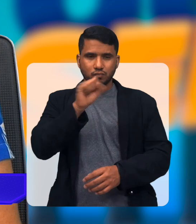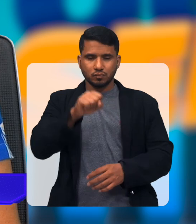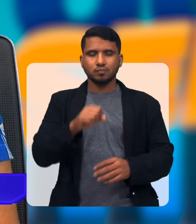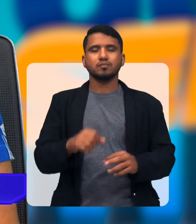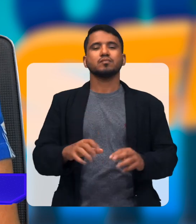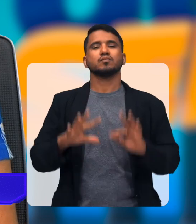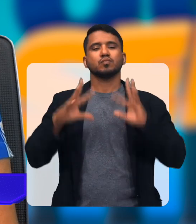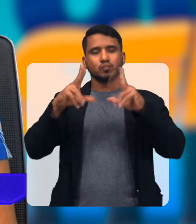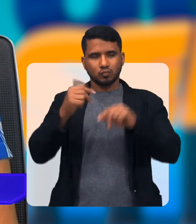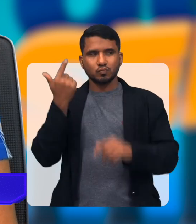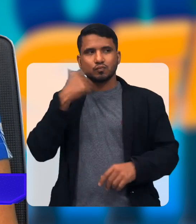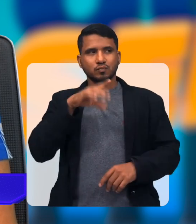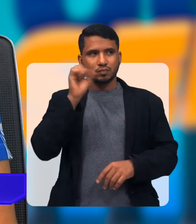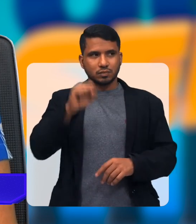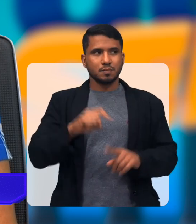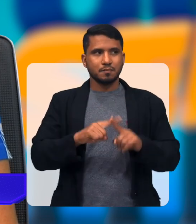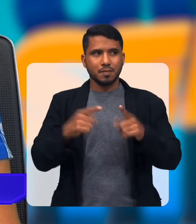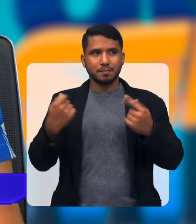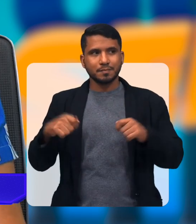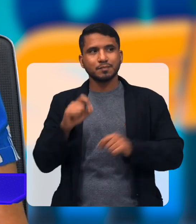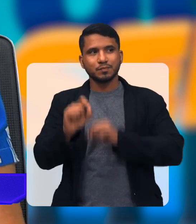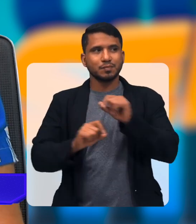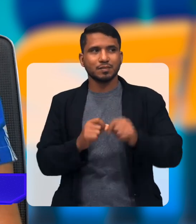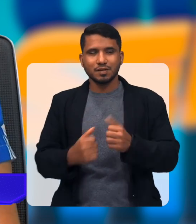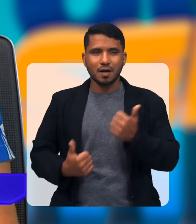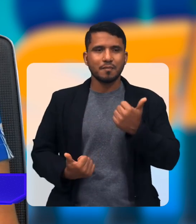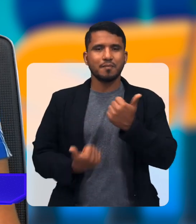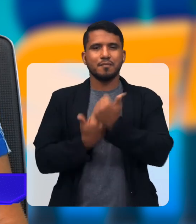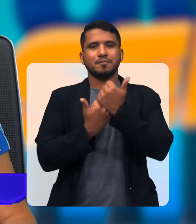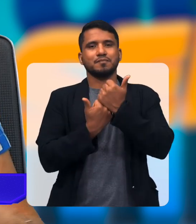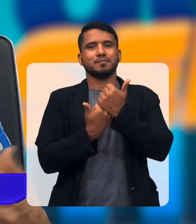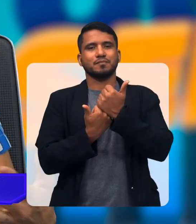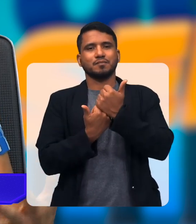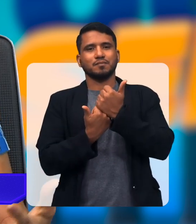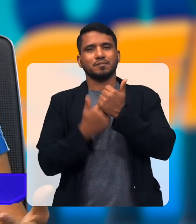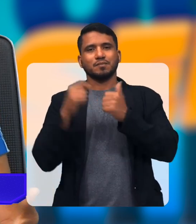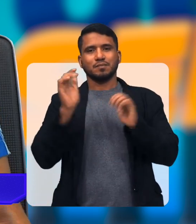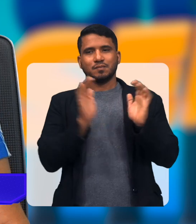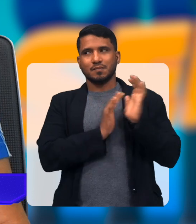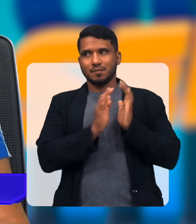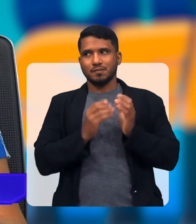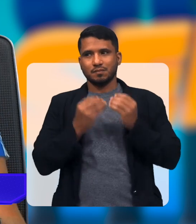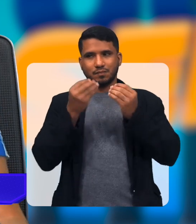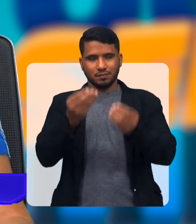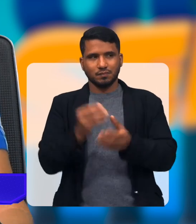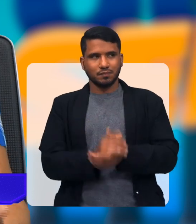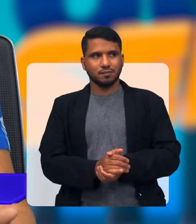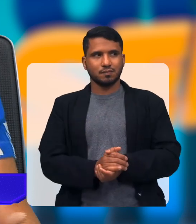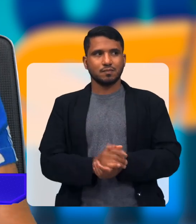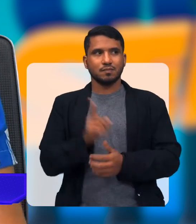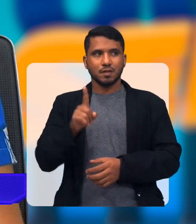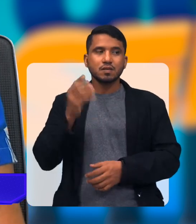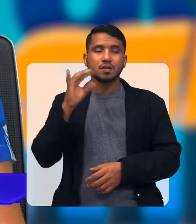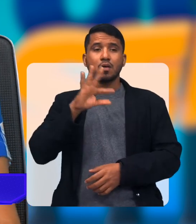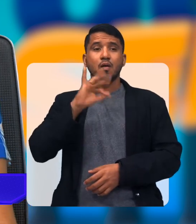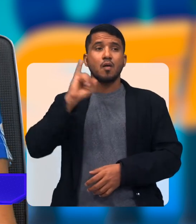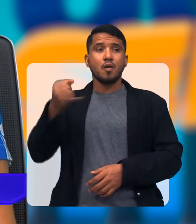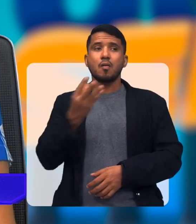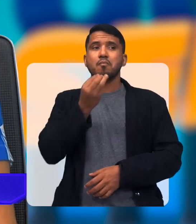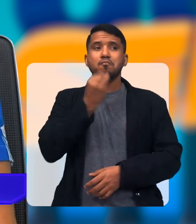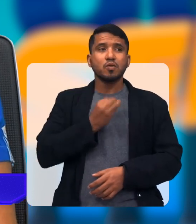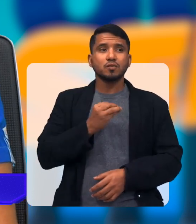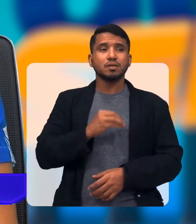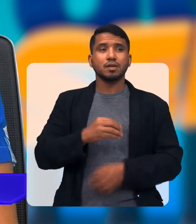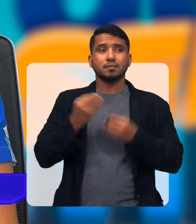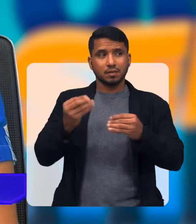capazes Todos eles Todos são capazes Mas precisam Desse Desse apoio Que as APAES Dão pra eles Essas